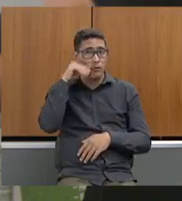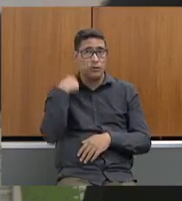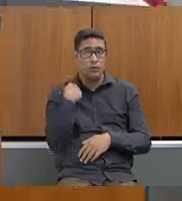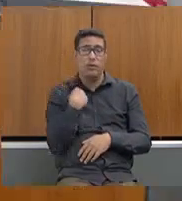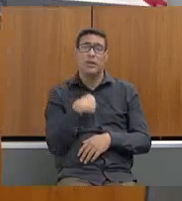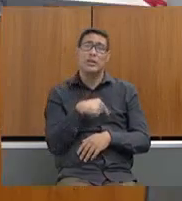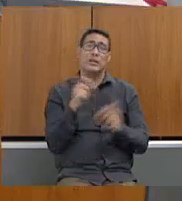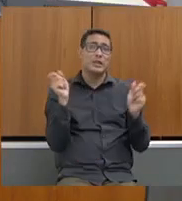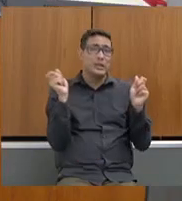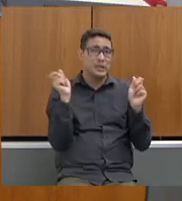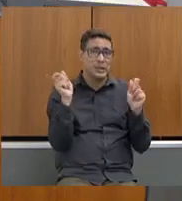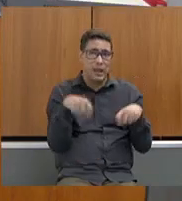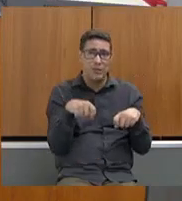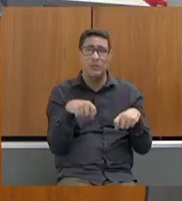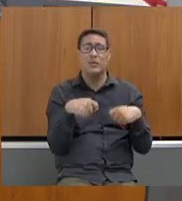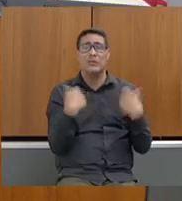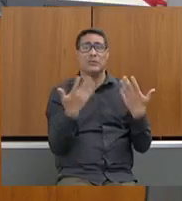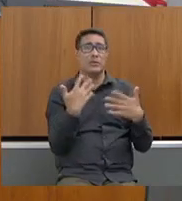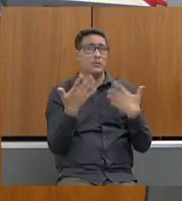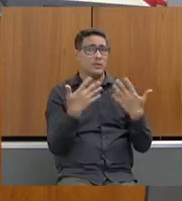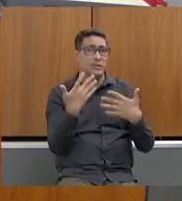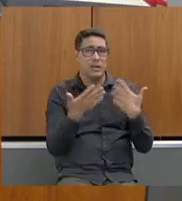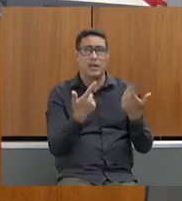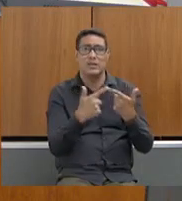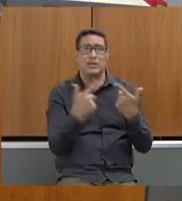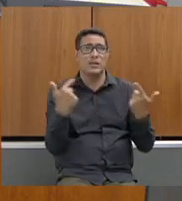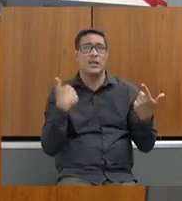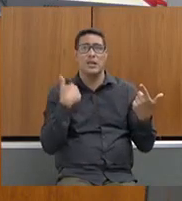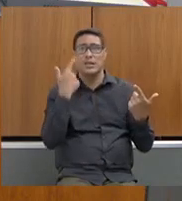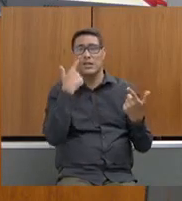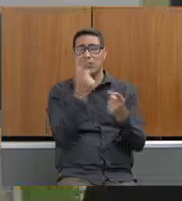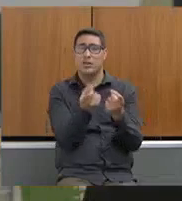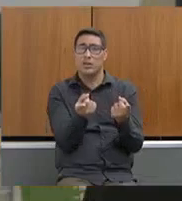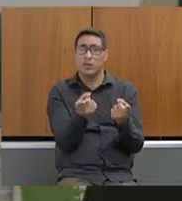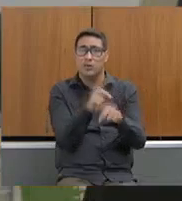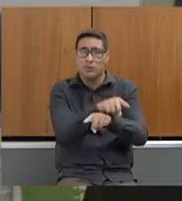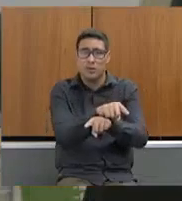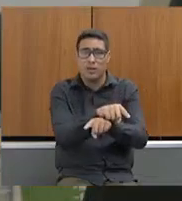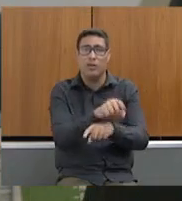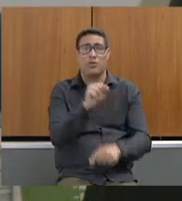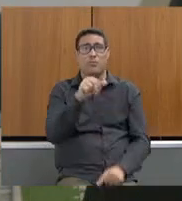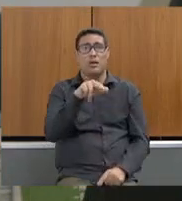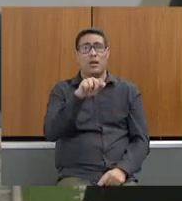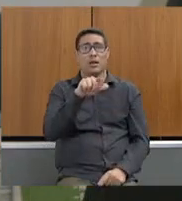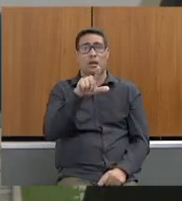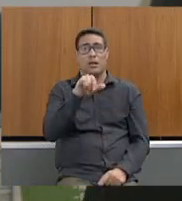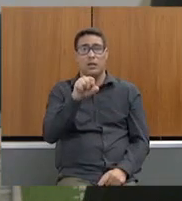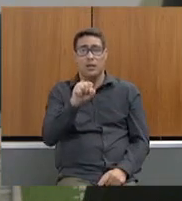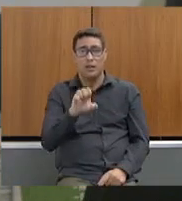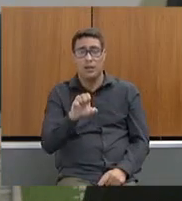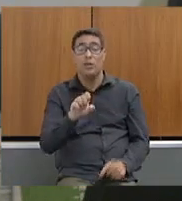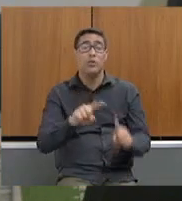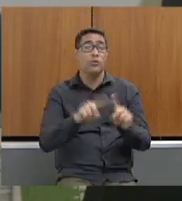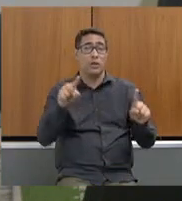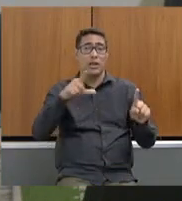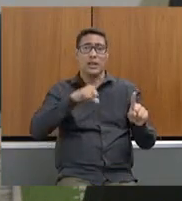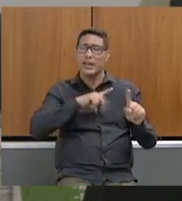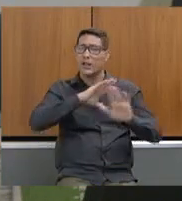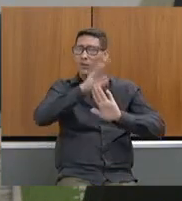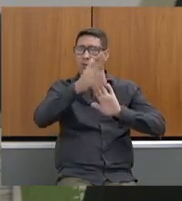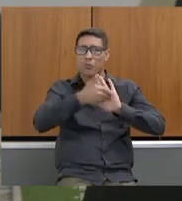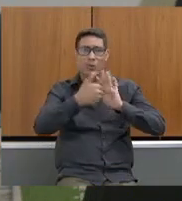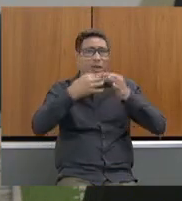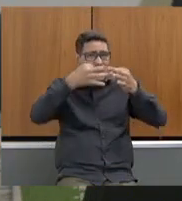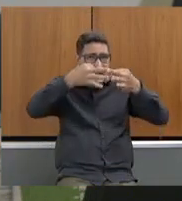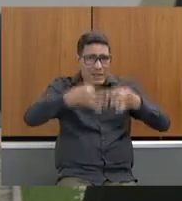uma possibilidade de se posicionar contrário a uma análise do que ele, mesmo tendo toda a certeza e